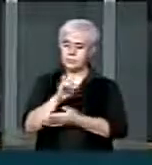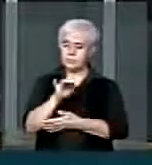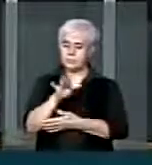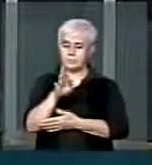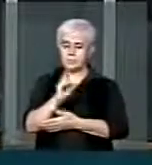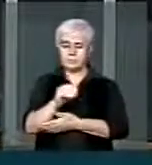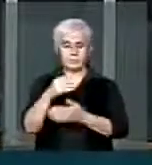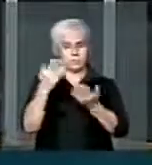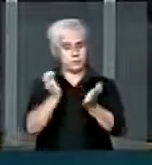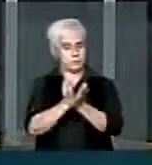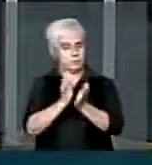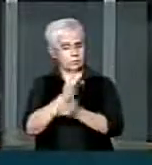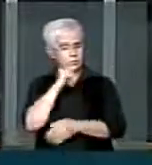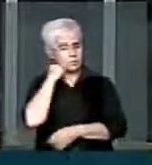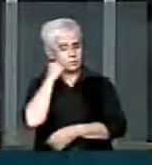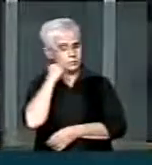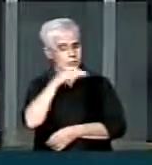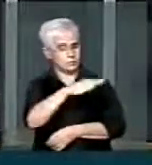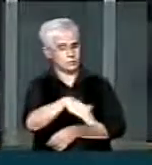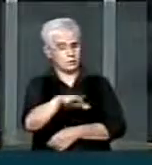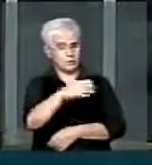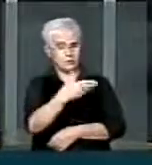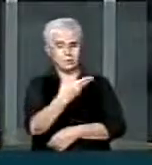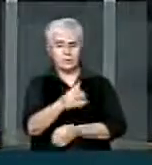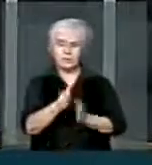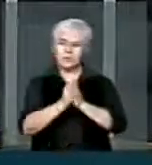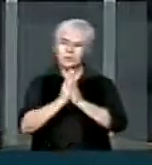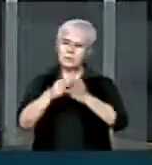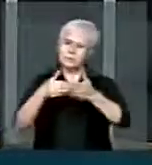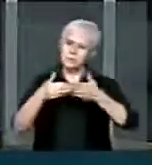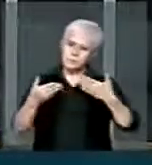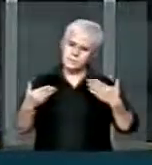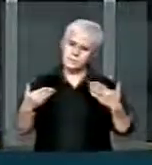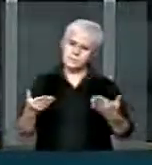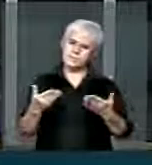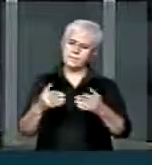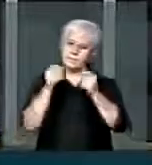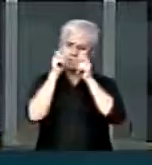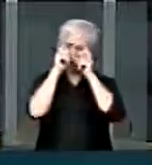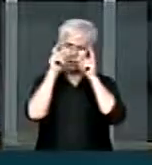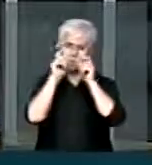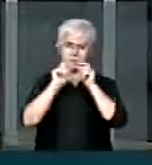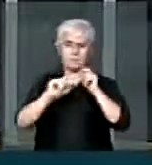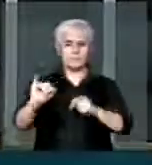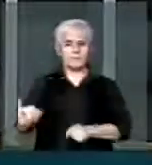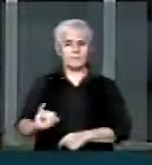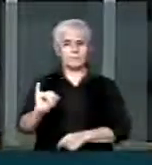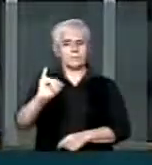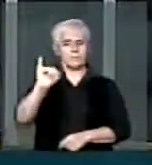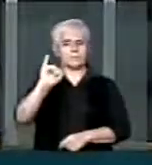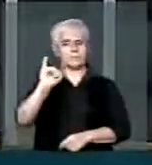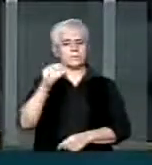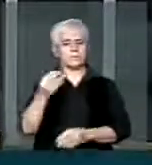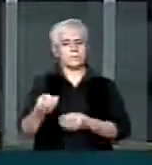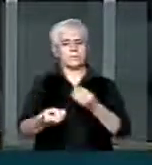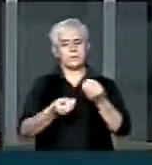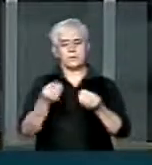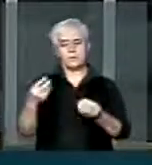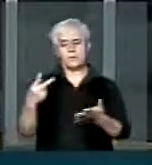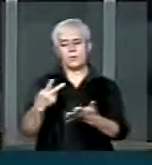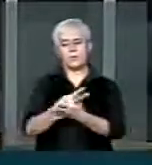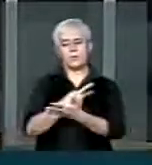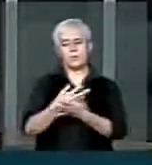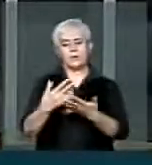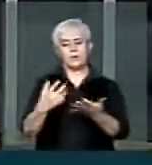Quanto aos senhores senadores, senhoras senadoras, fazer aqui um apelo. Observem a importância do que se acontece